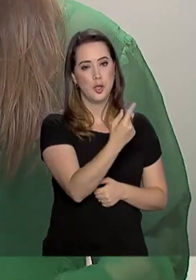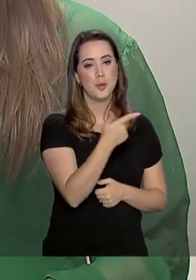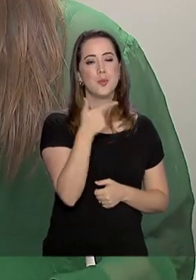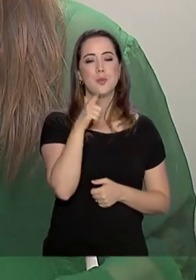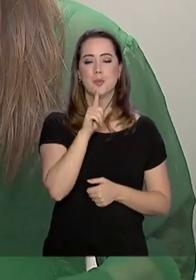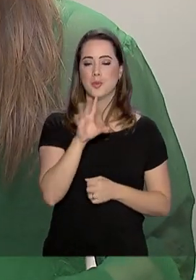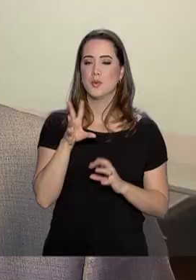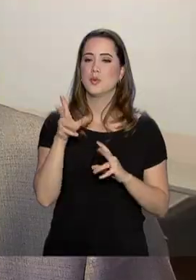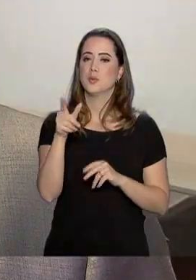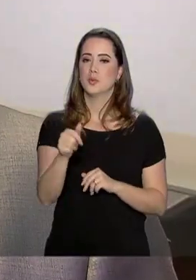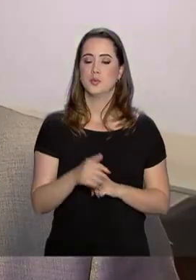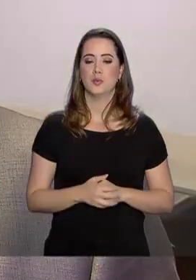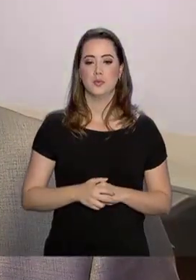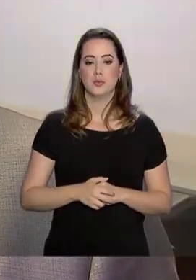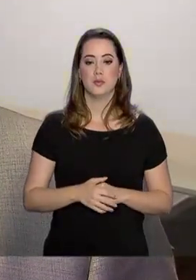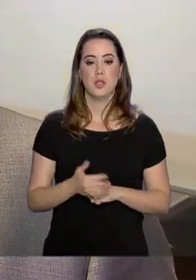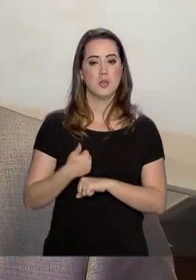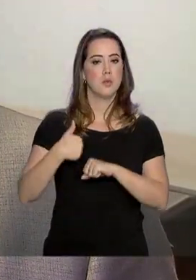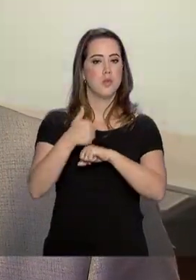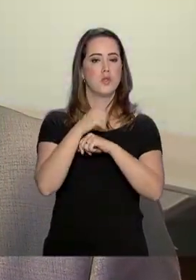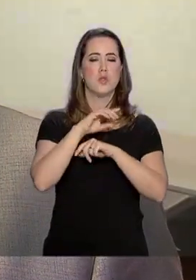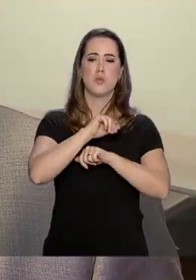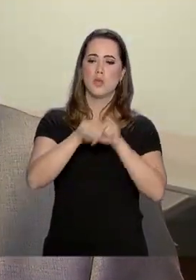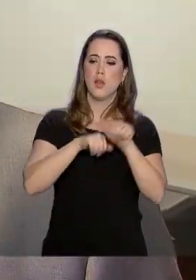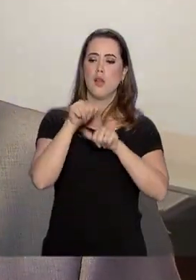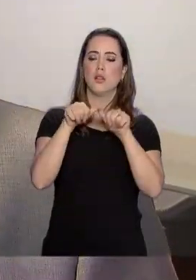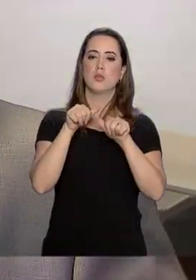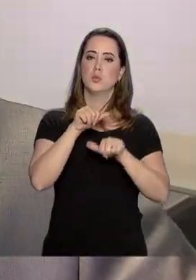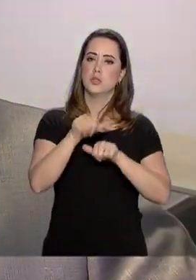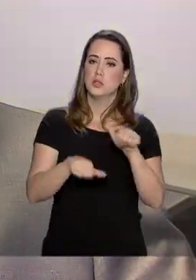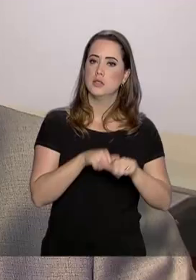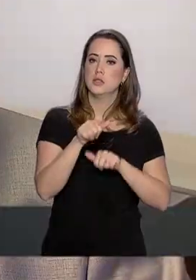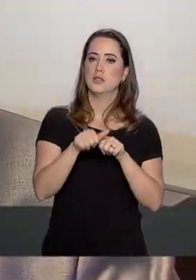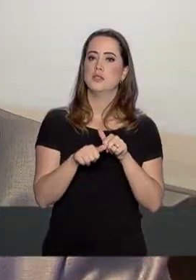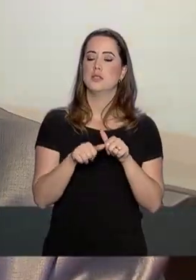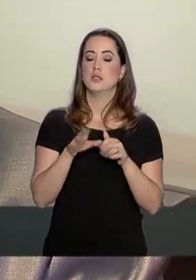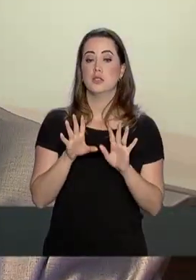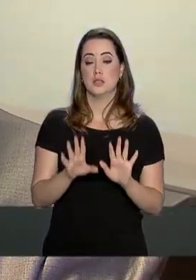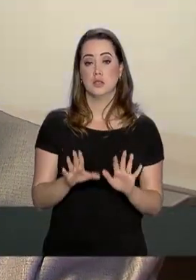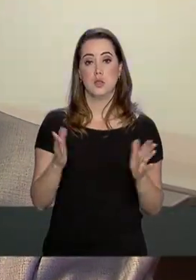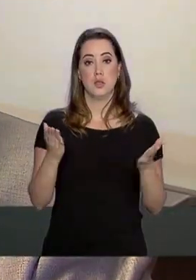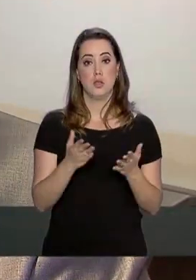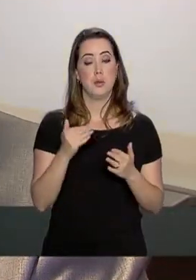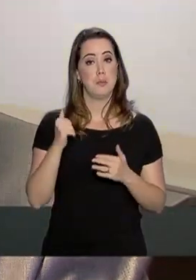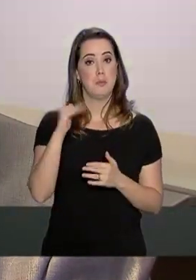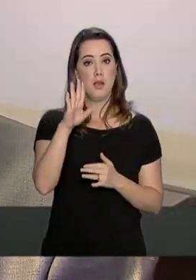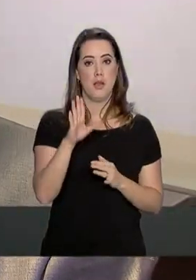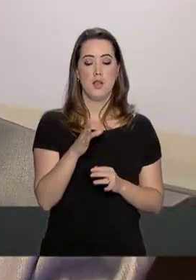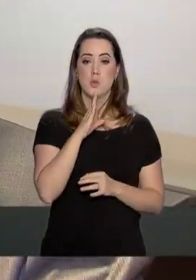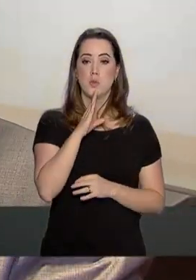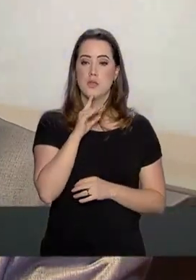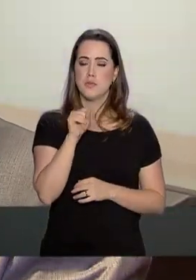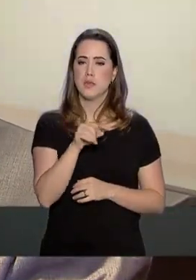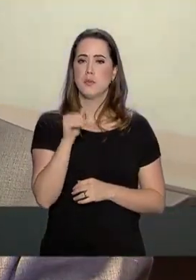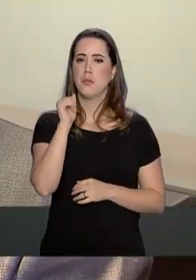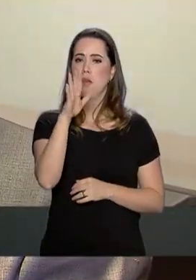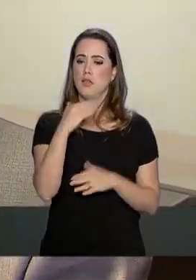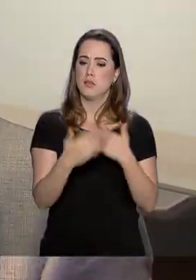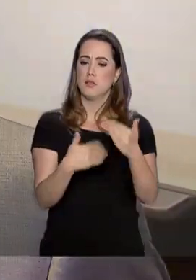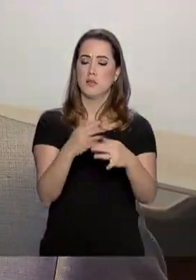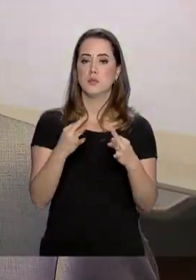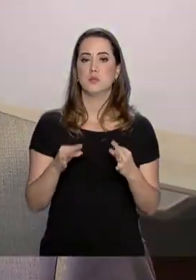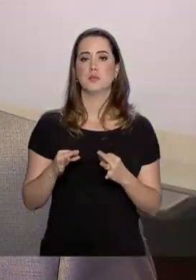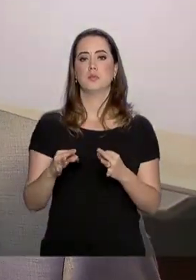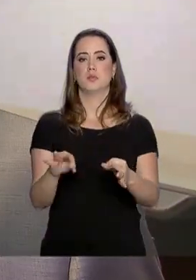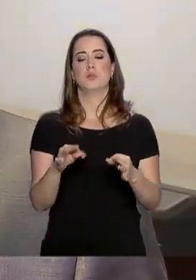alcance de todos. As profissões estão mudando, as profissões estão mudando, tendendo muito mais para o lado do conhecimento, do desenvolvimento de